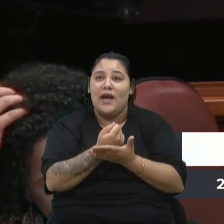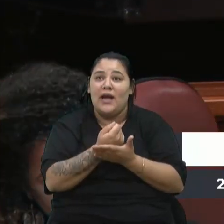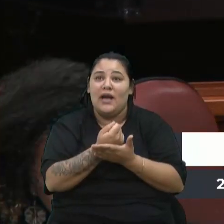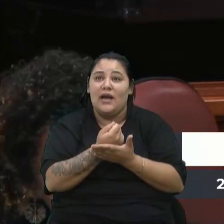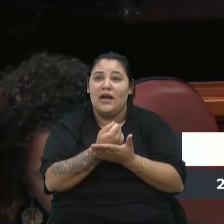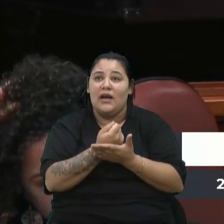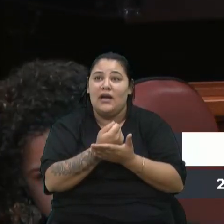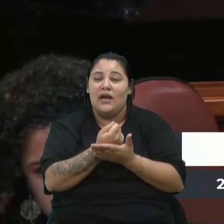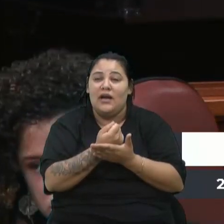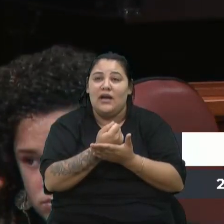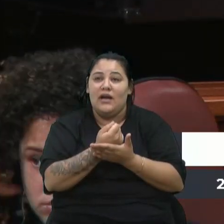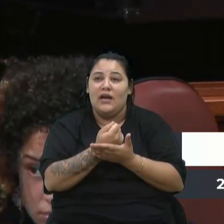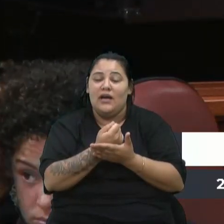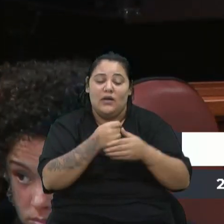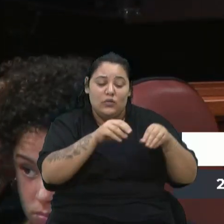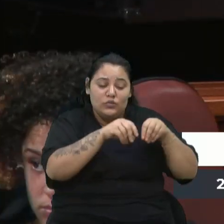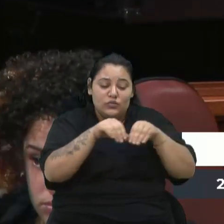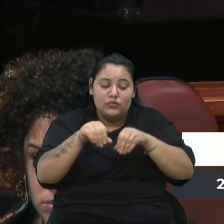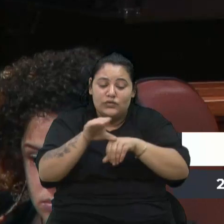para fazer a base.